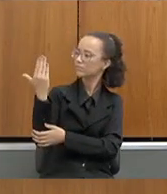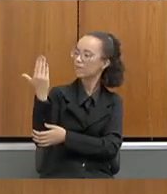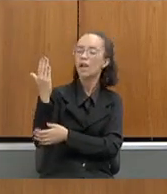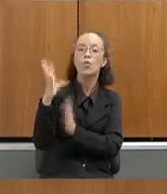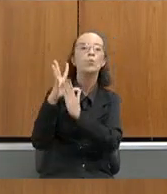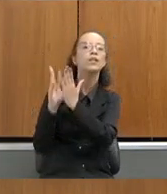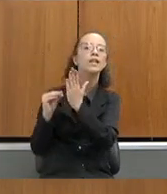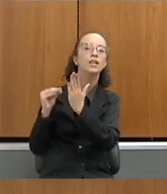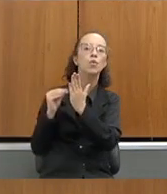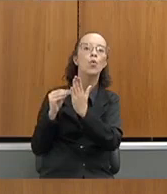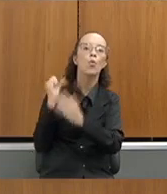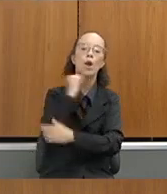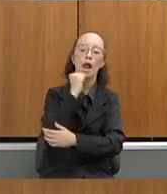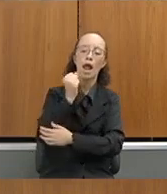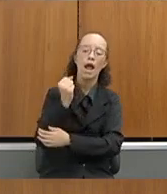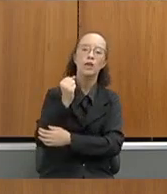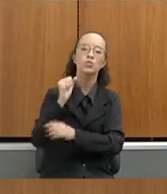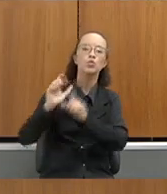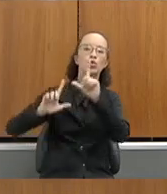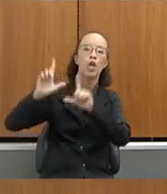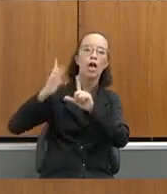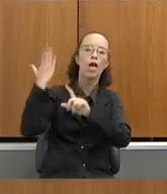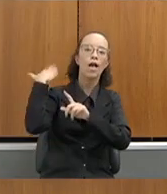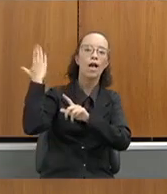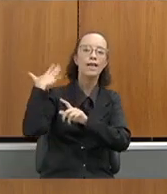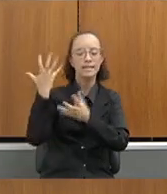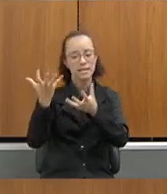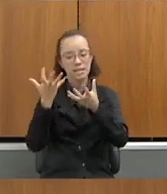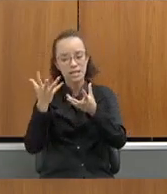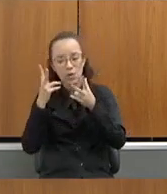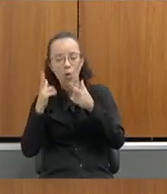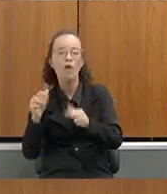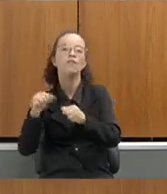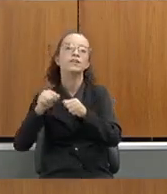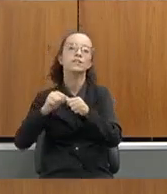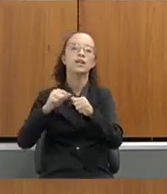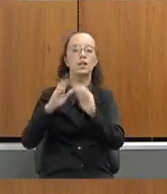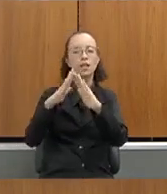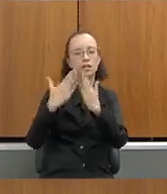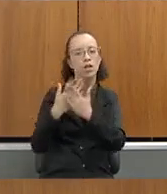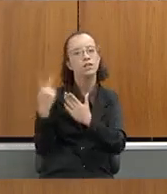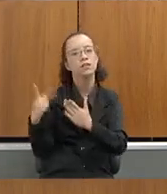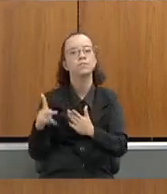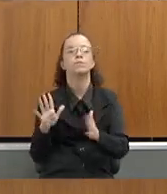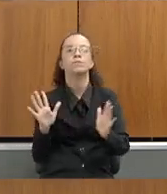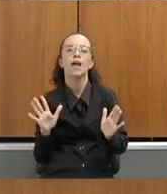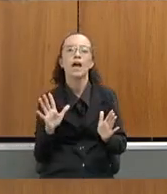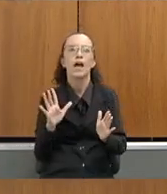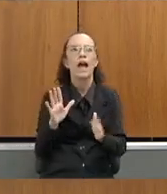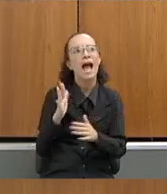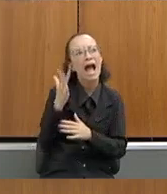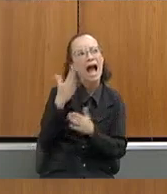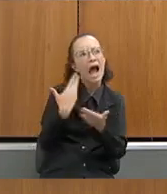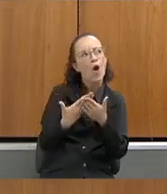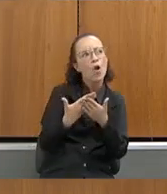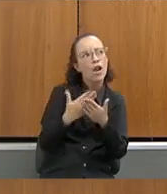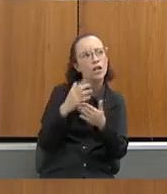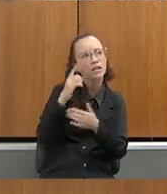e queria fazer as mesmas coisas. Massacre de Aracruz. Aí tem aula no dia seguinte?